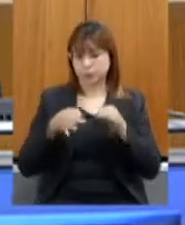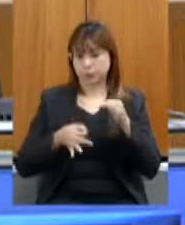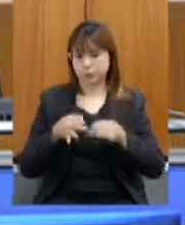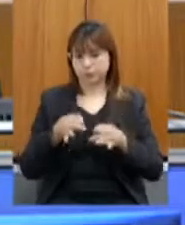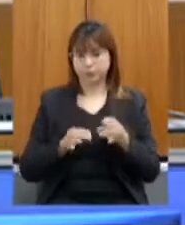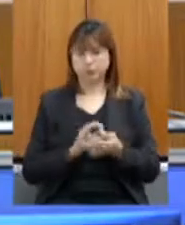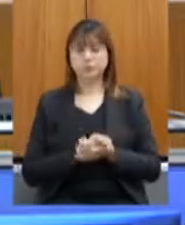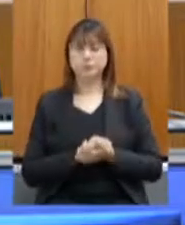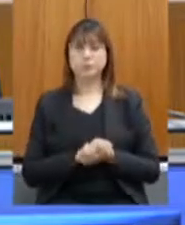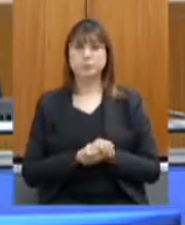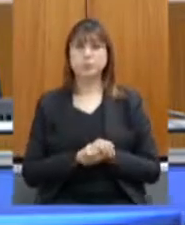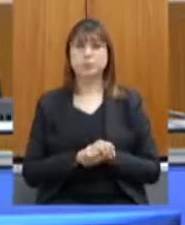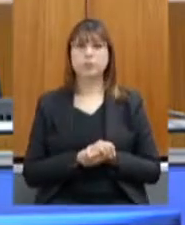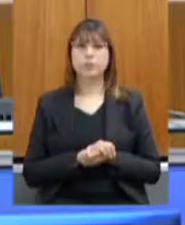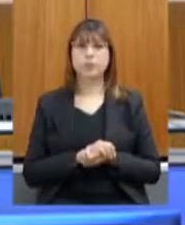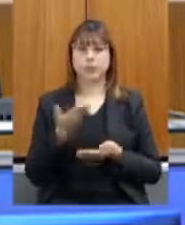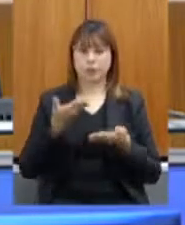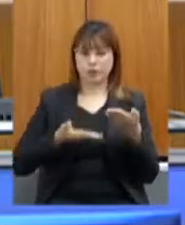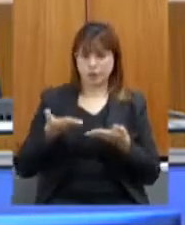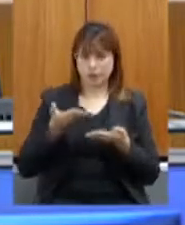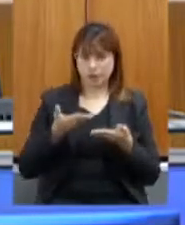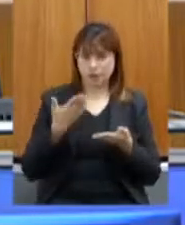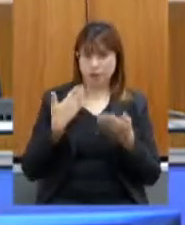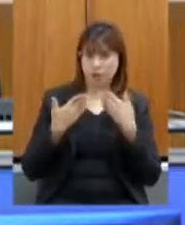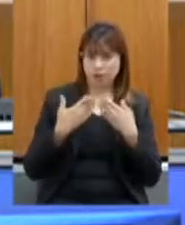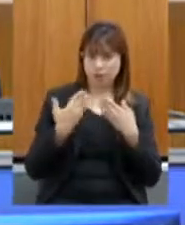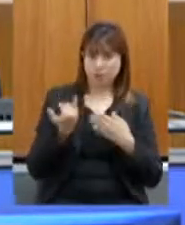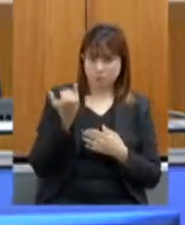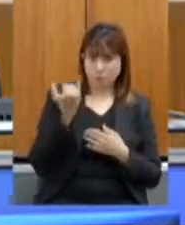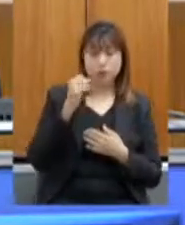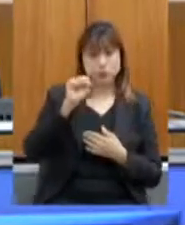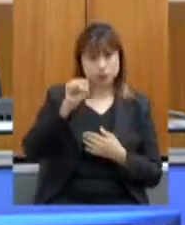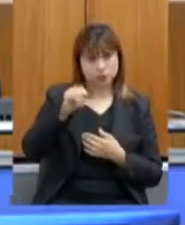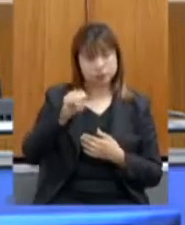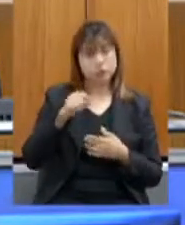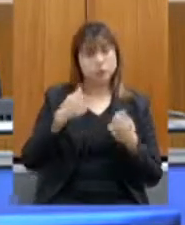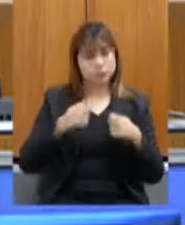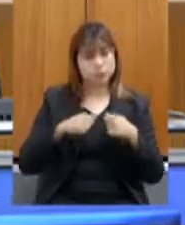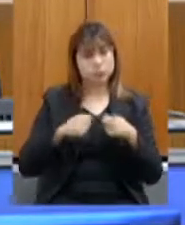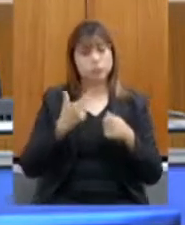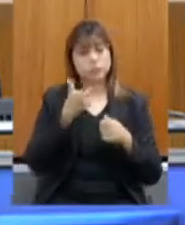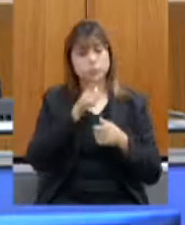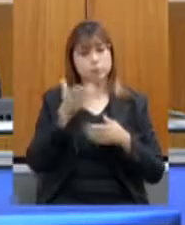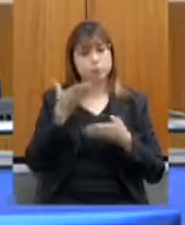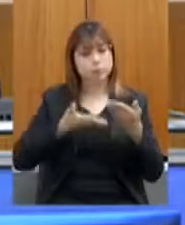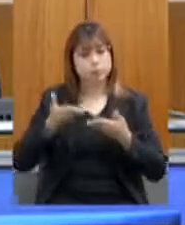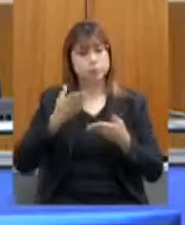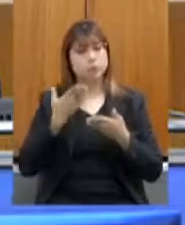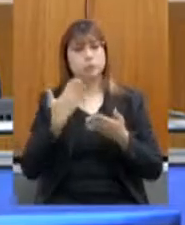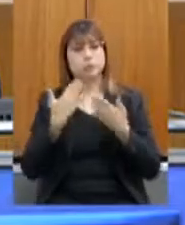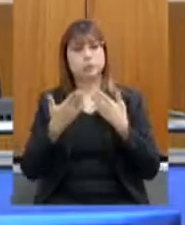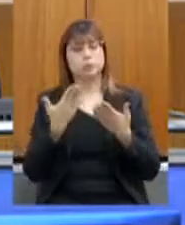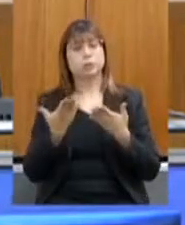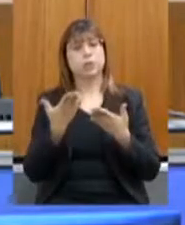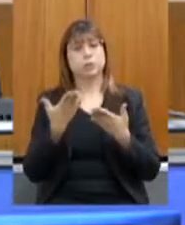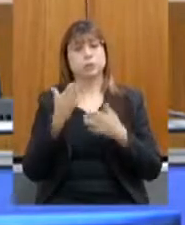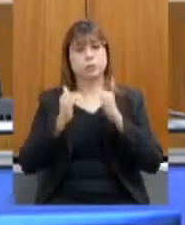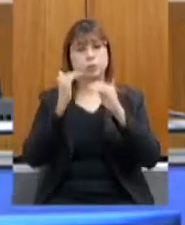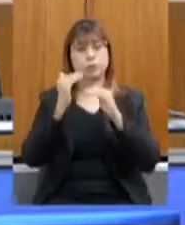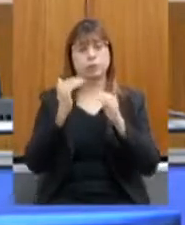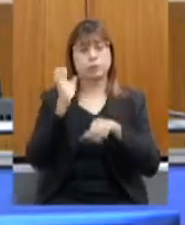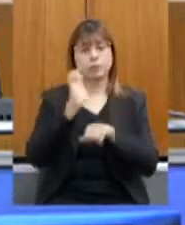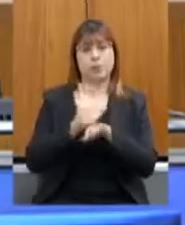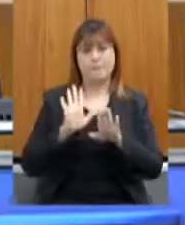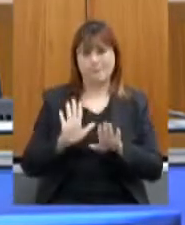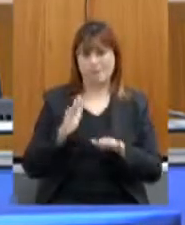não que o diálogo não seja importante nós precisamos ter um diálogo para buscar o desenvolvimento do Estado mas a invasão de propriedade não é uma forma